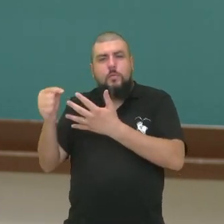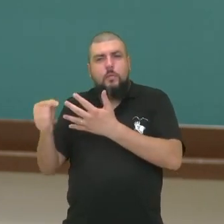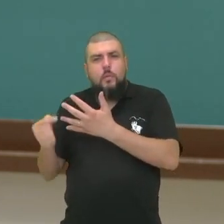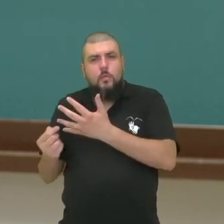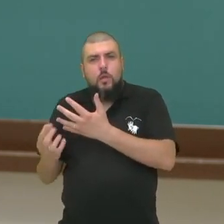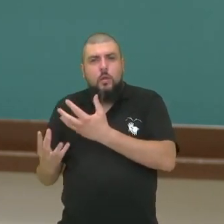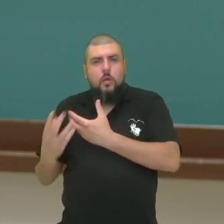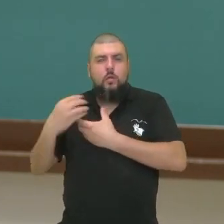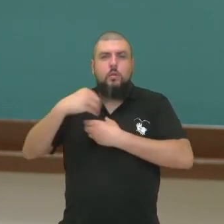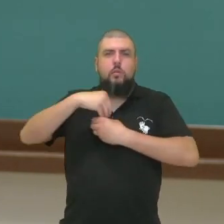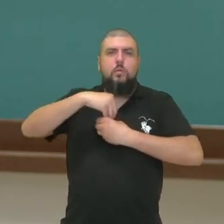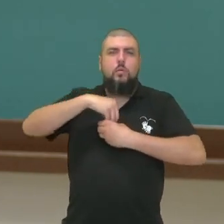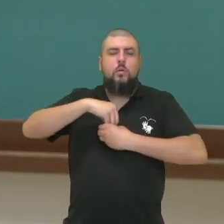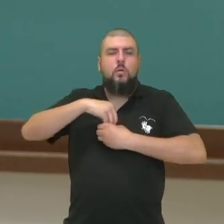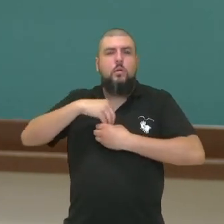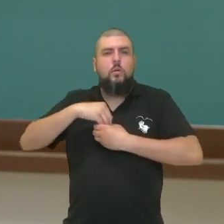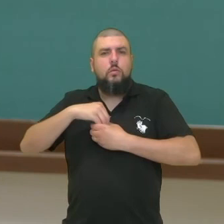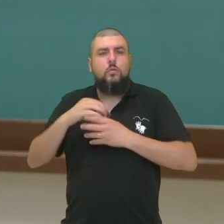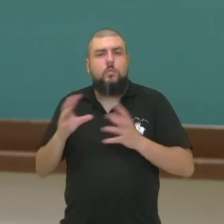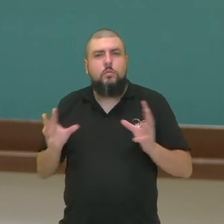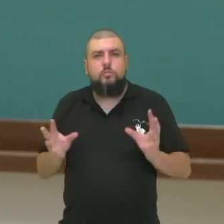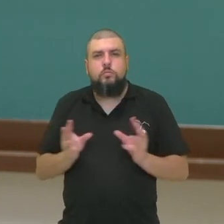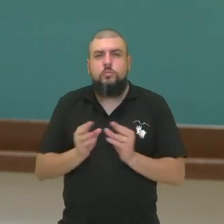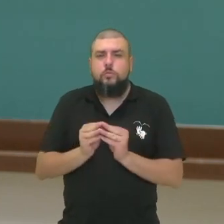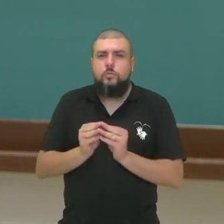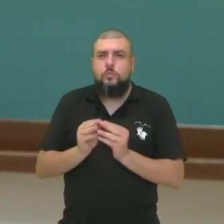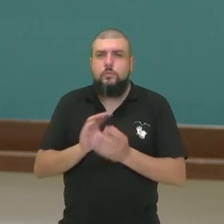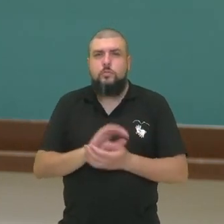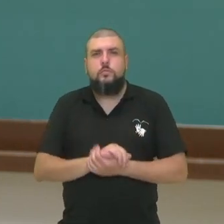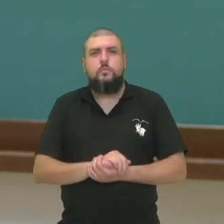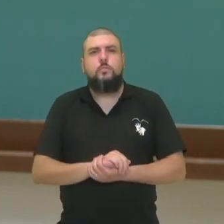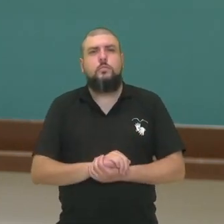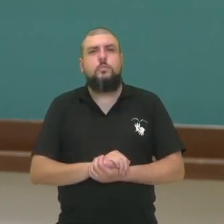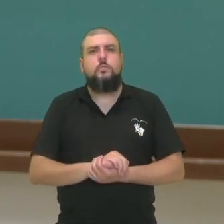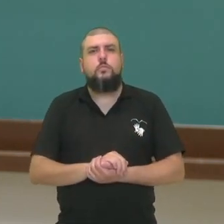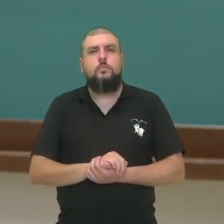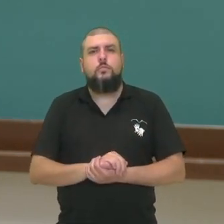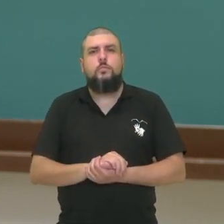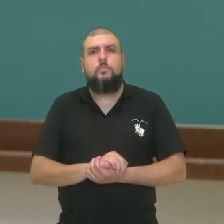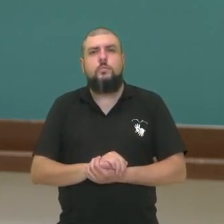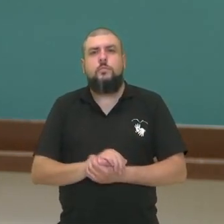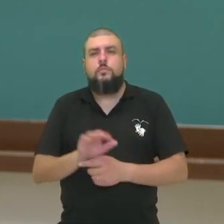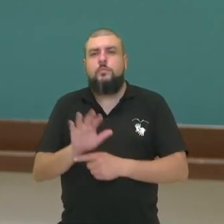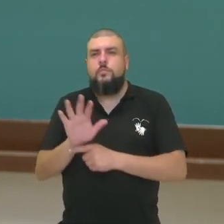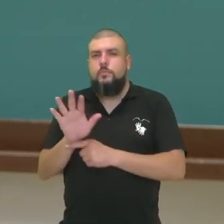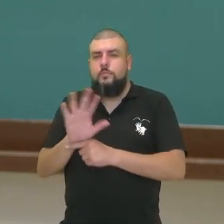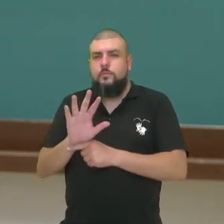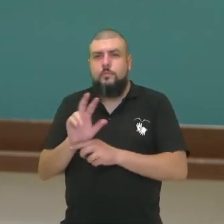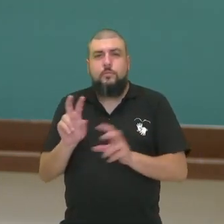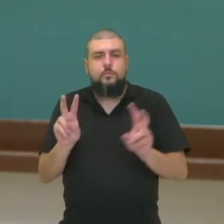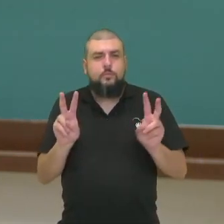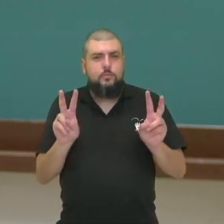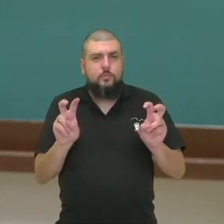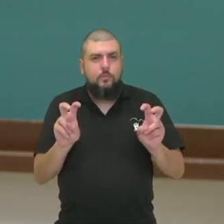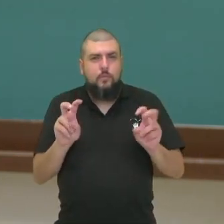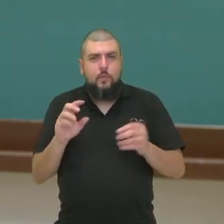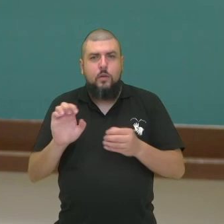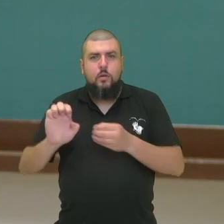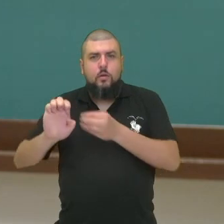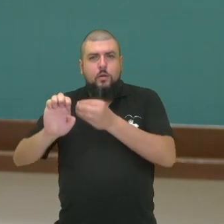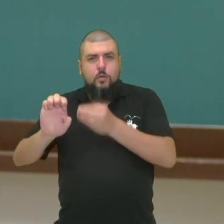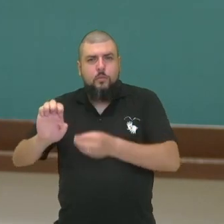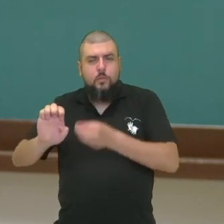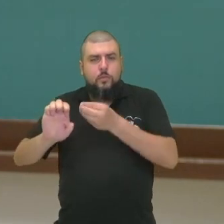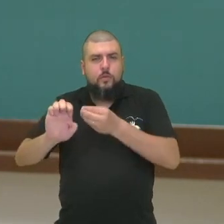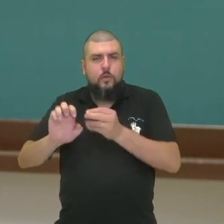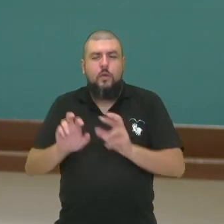nós temos de tudo aquilo que nós podemos perceber do mundo. Então, neste vídeo, nós falamos sobre o empirismo.